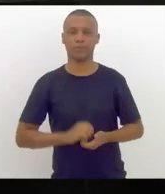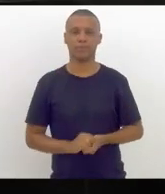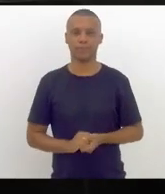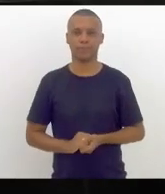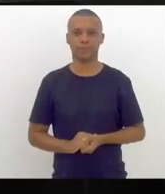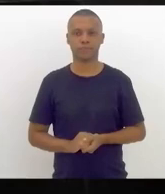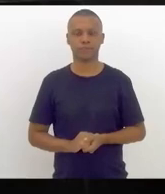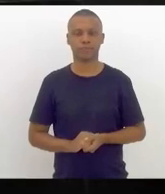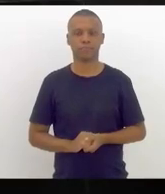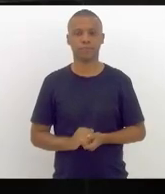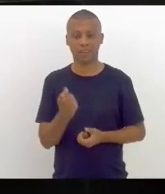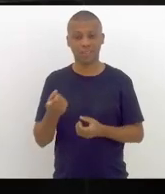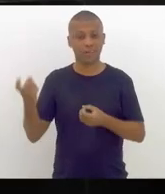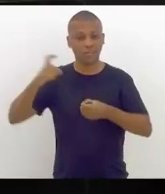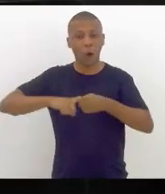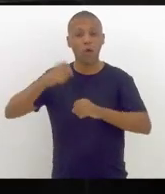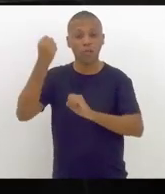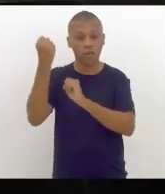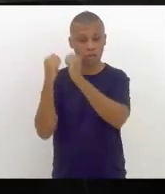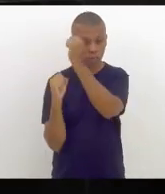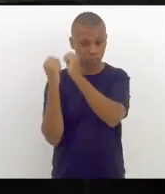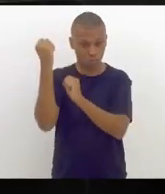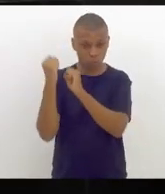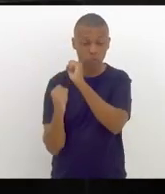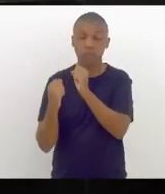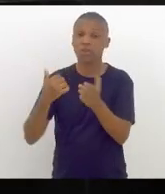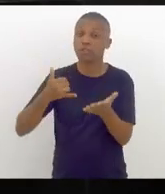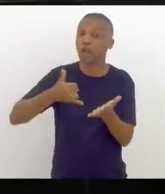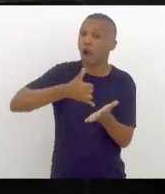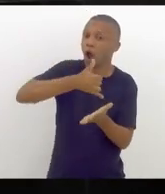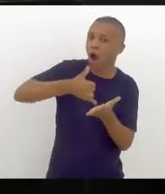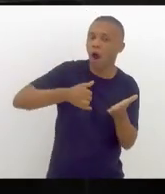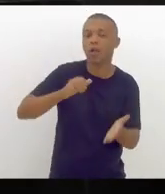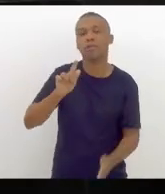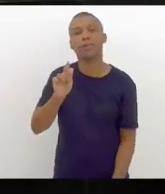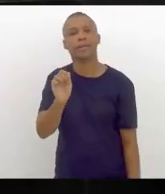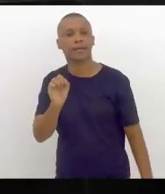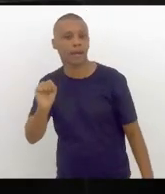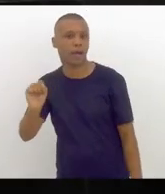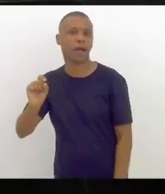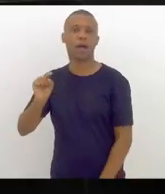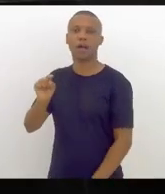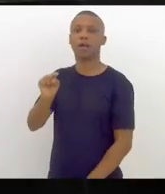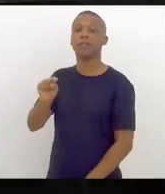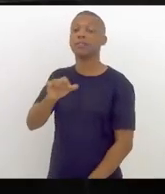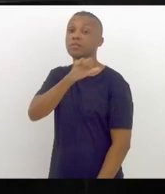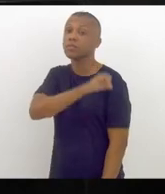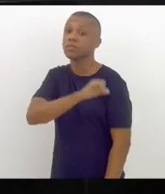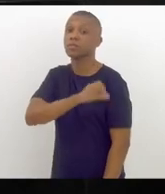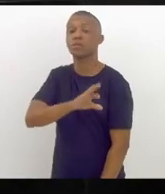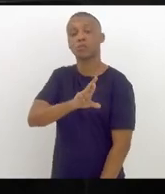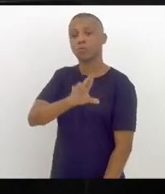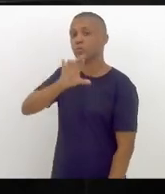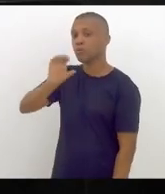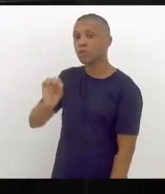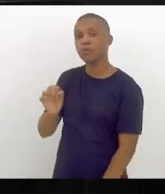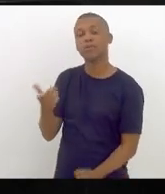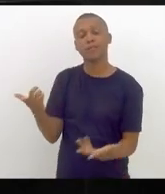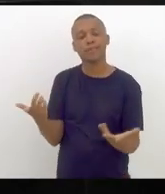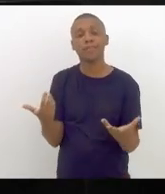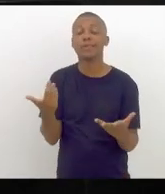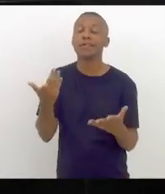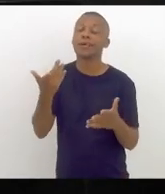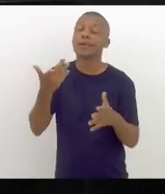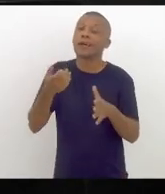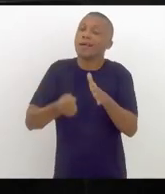da indústria de óleo e gás, aqui no estado do Rio de Janeiro. E fico, muitas das